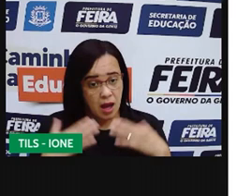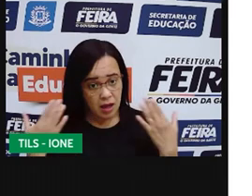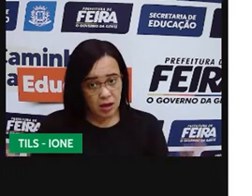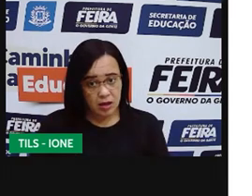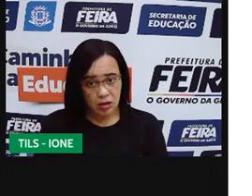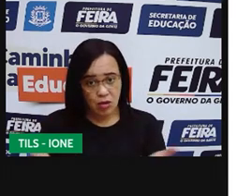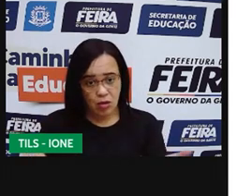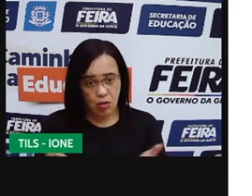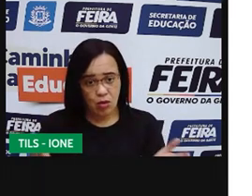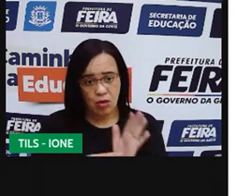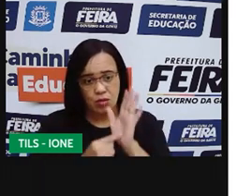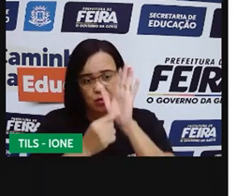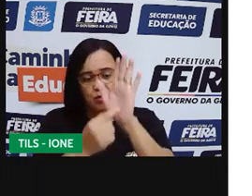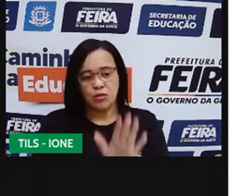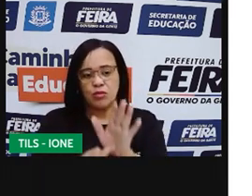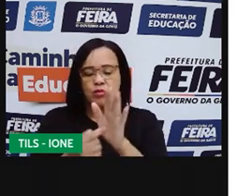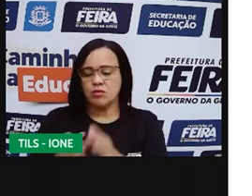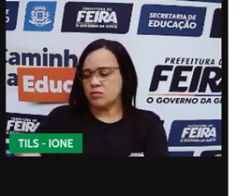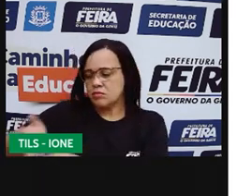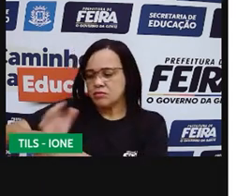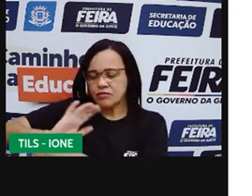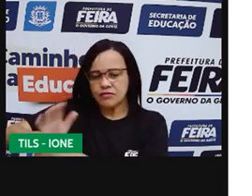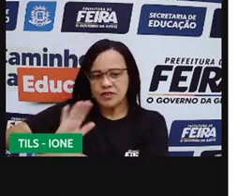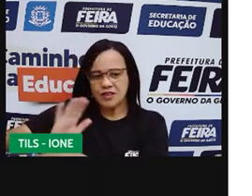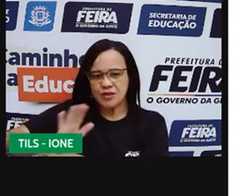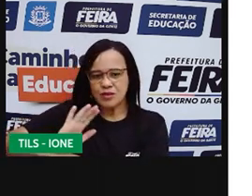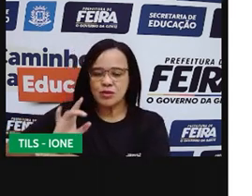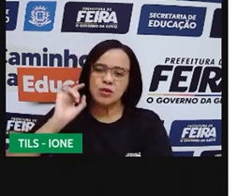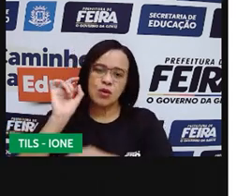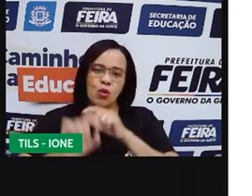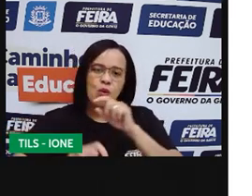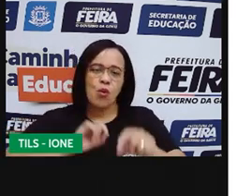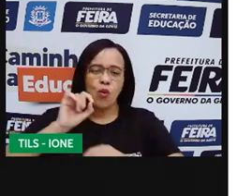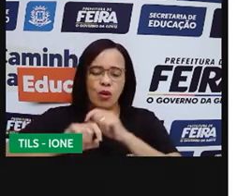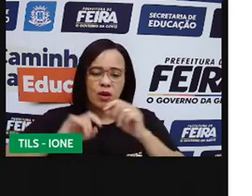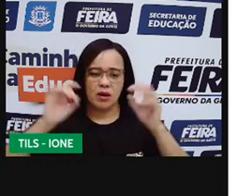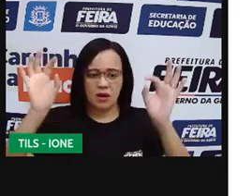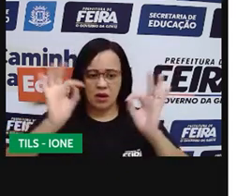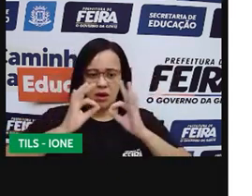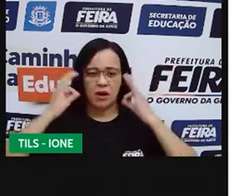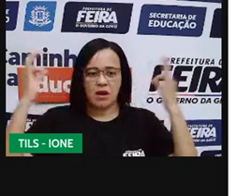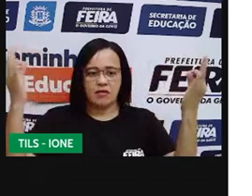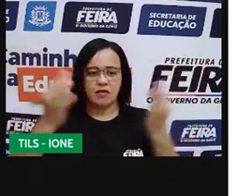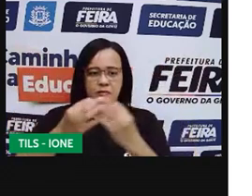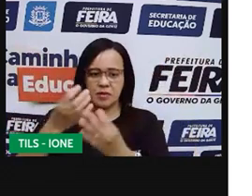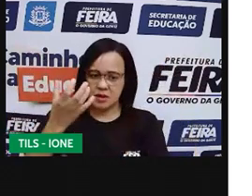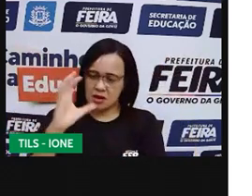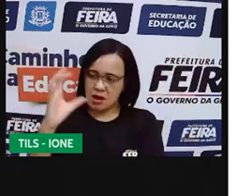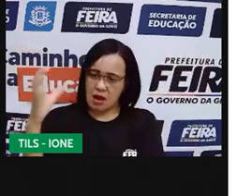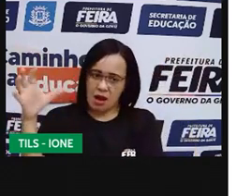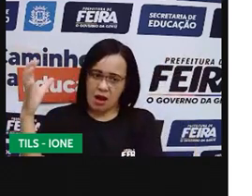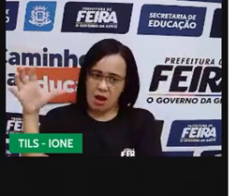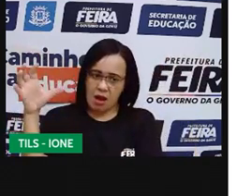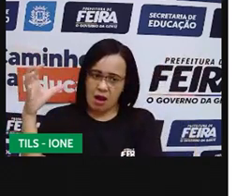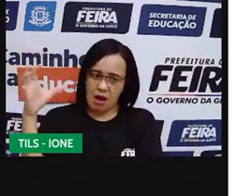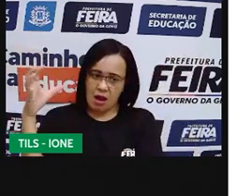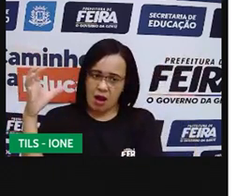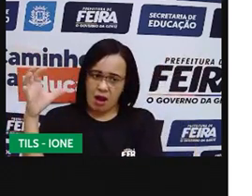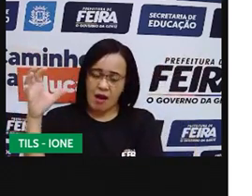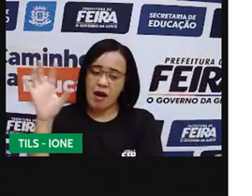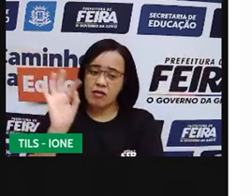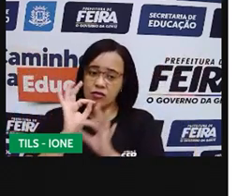videozinho. um video chamado Árvore Genealógica. Ele está disponível no YouTube. Você pode